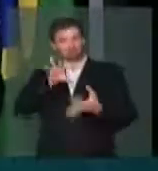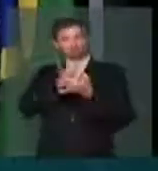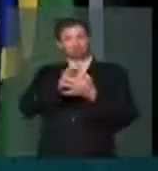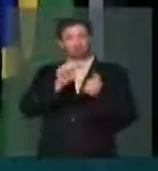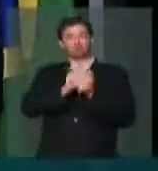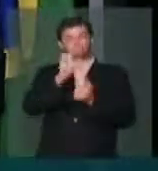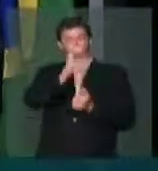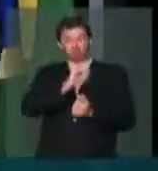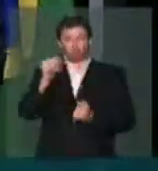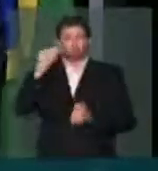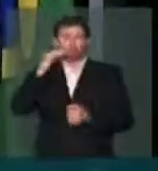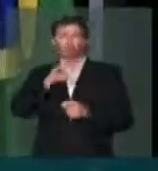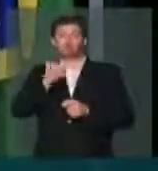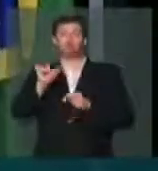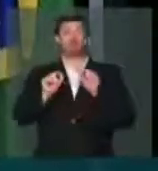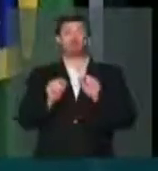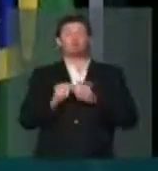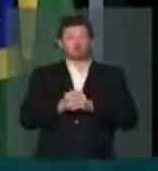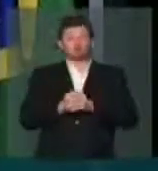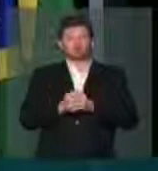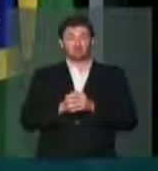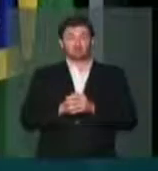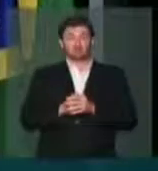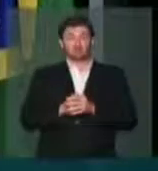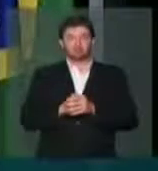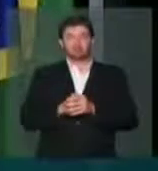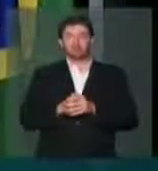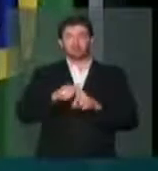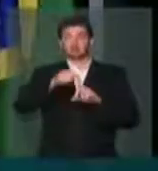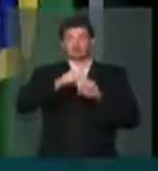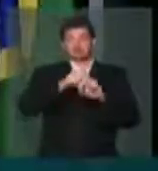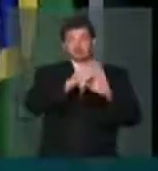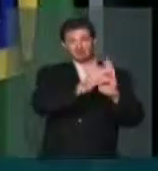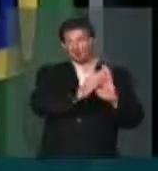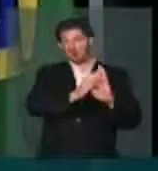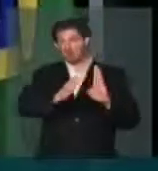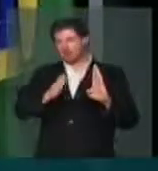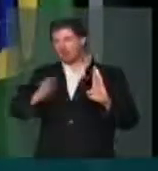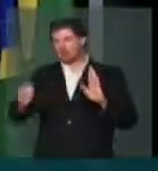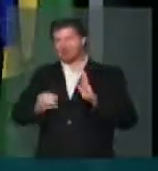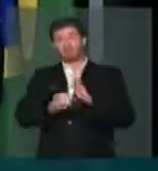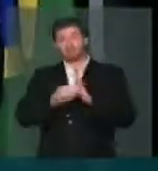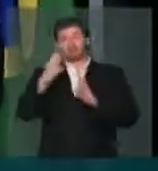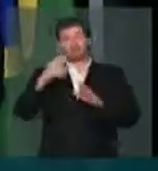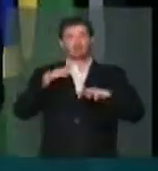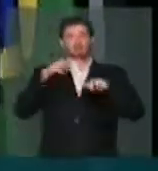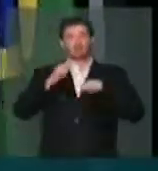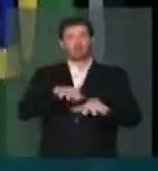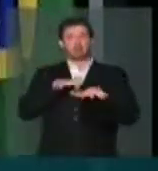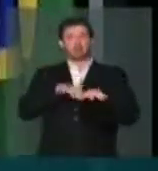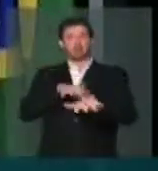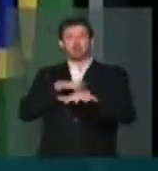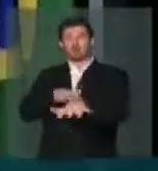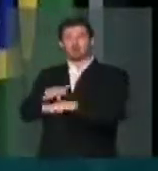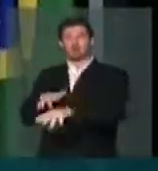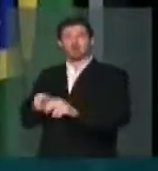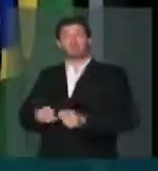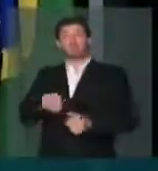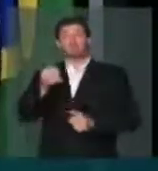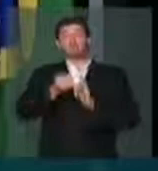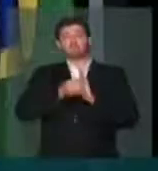Outubro Rosa e vai fazer, senhor presidente, durante esse mês inteiro, diversas caminhadas, diversas